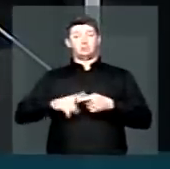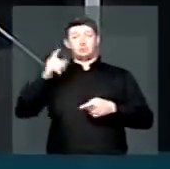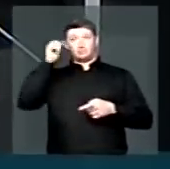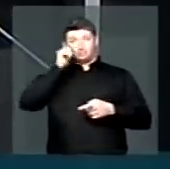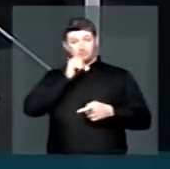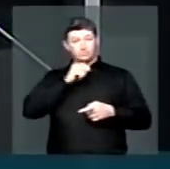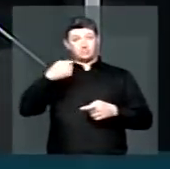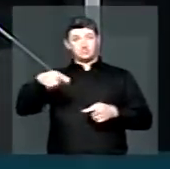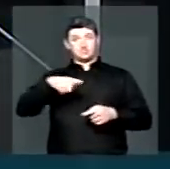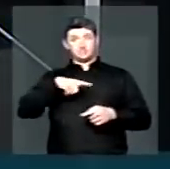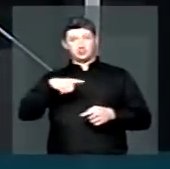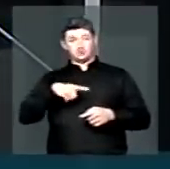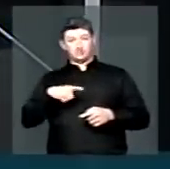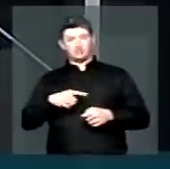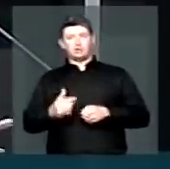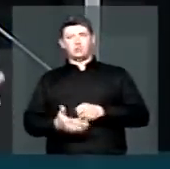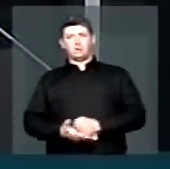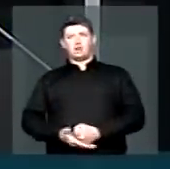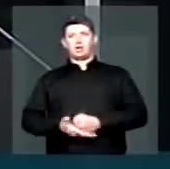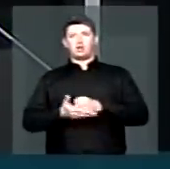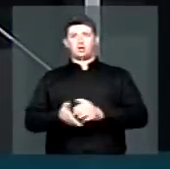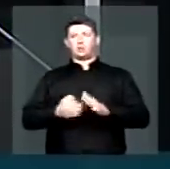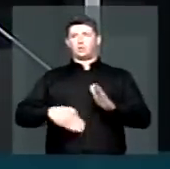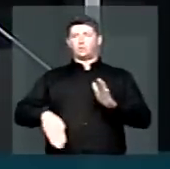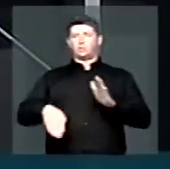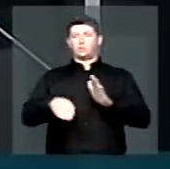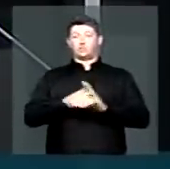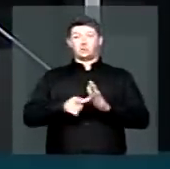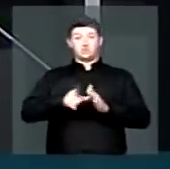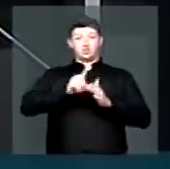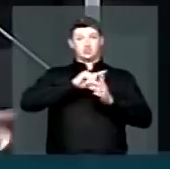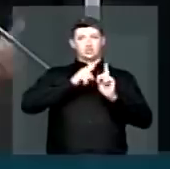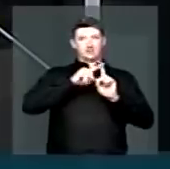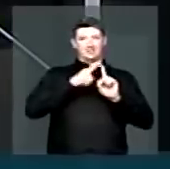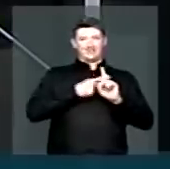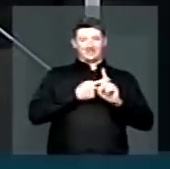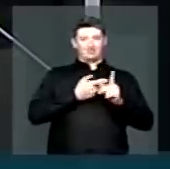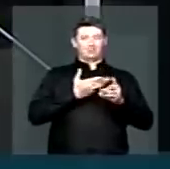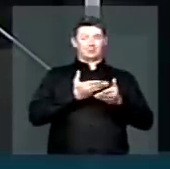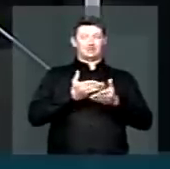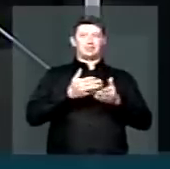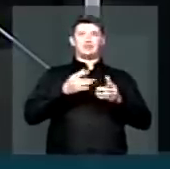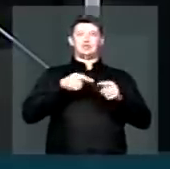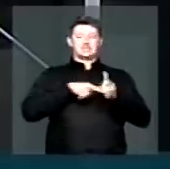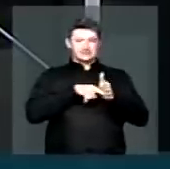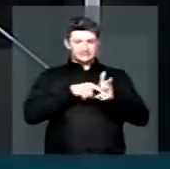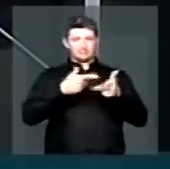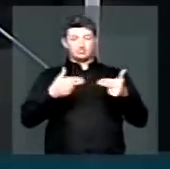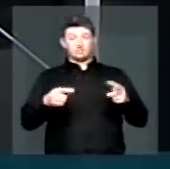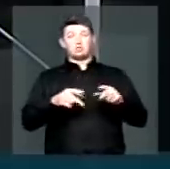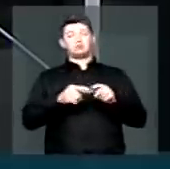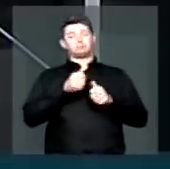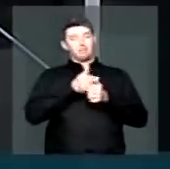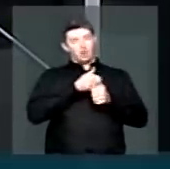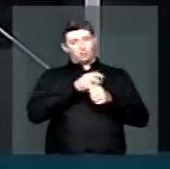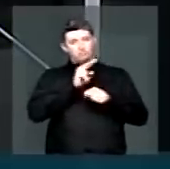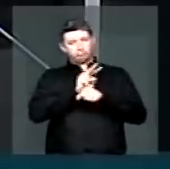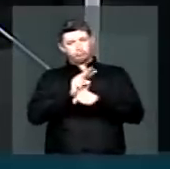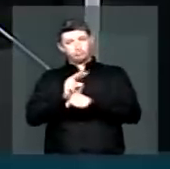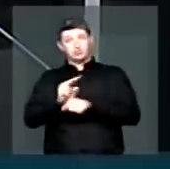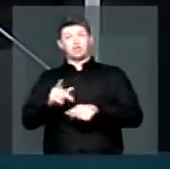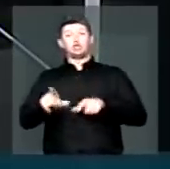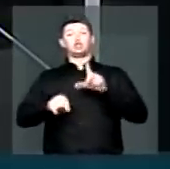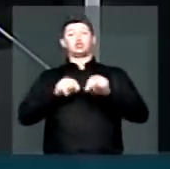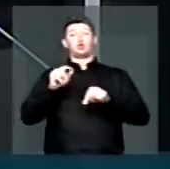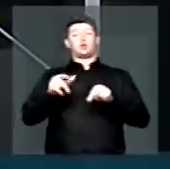tenham, desde um apoio integral ao pré-natal, mas também a possibilidade de escolherem